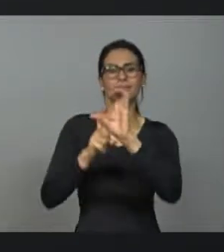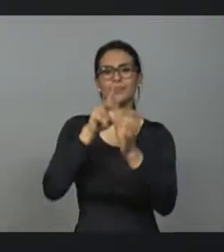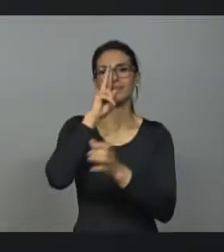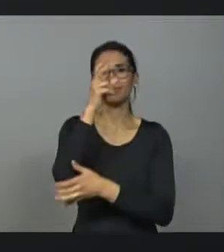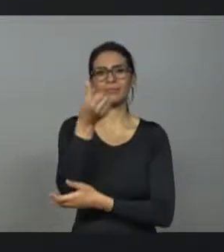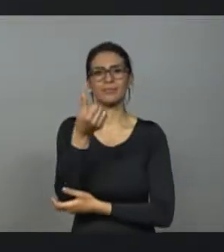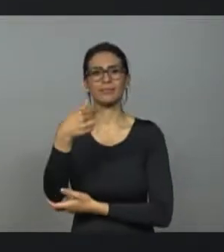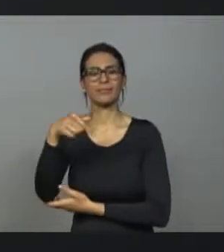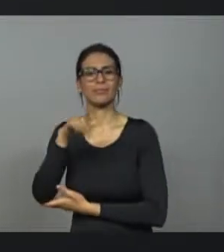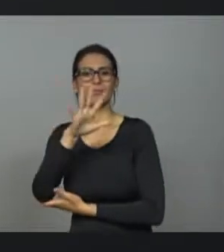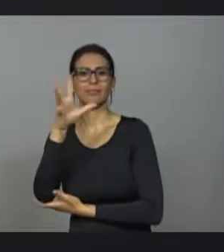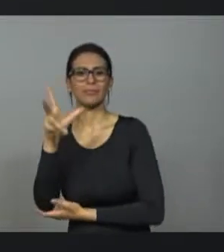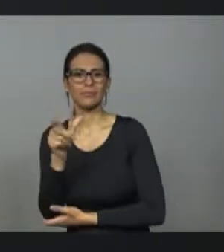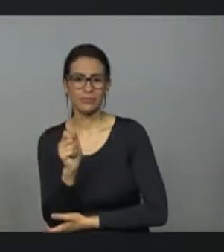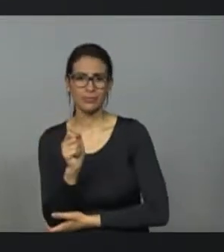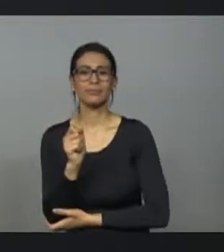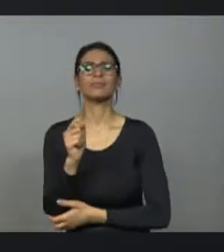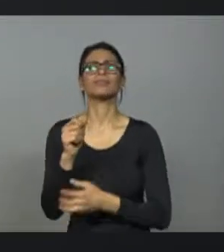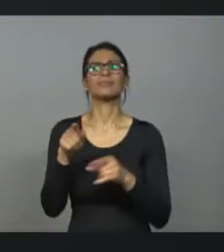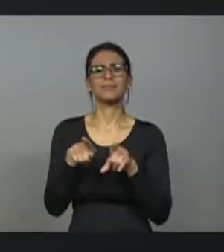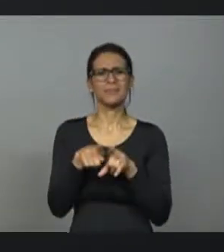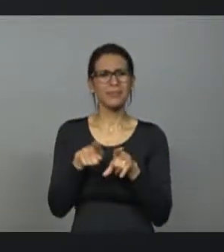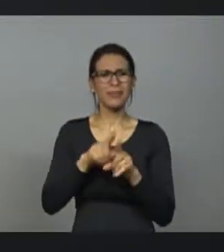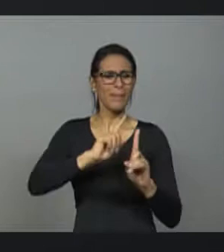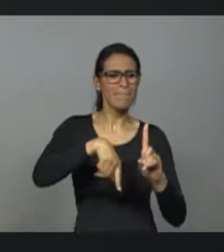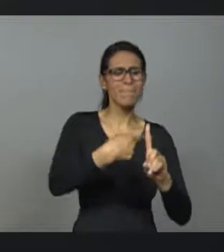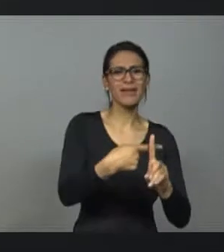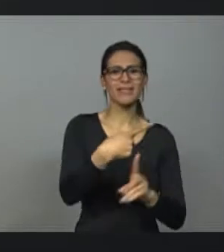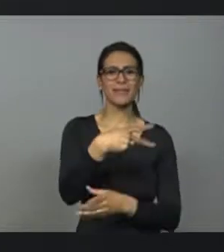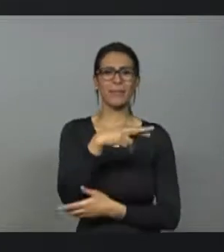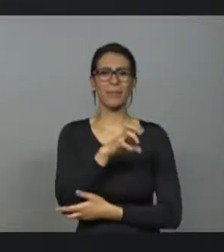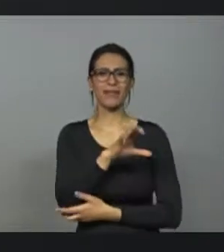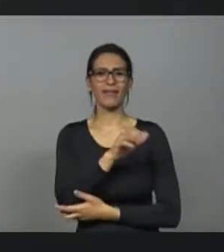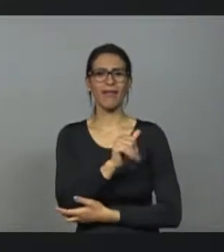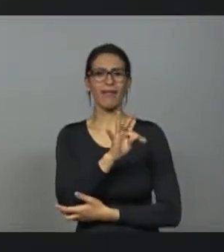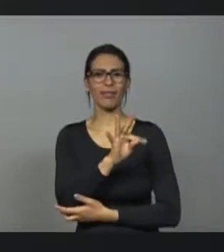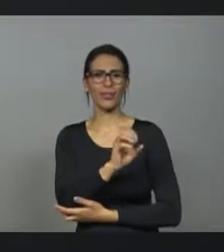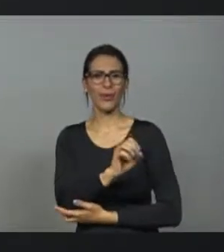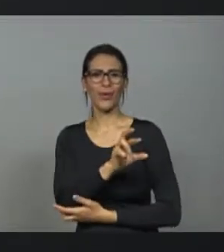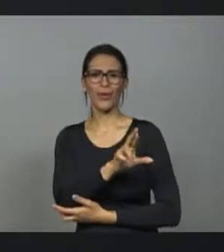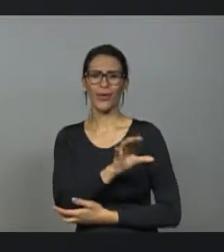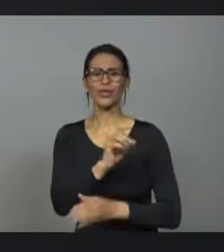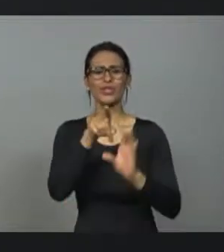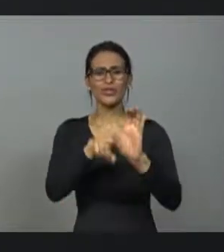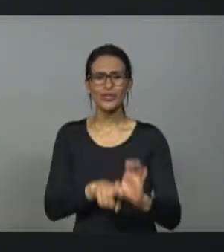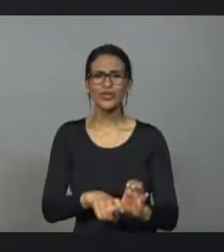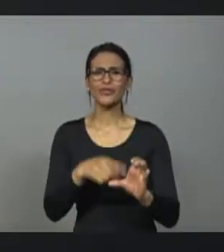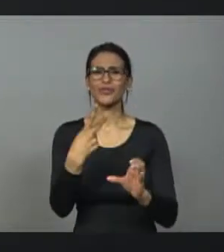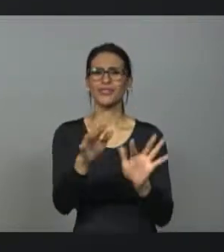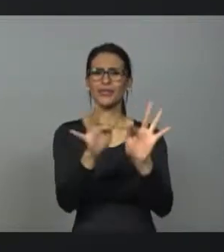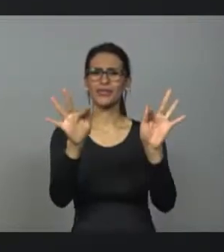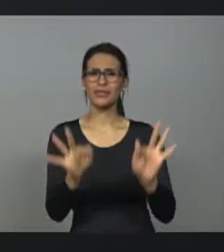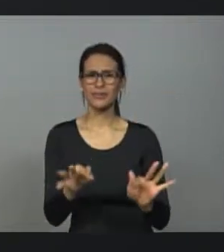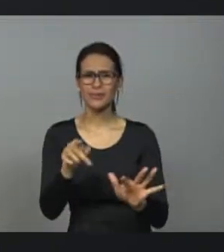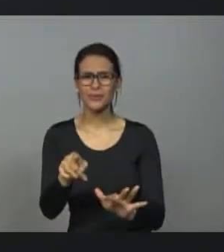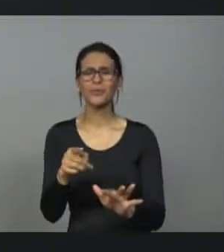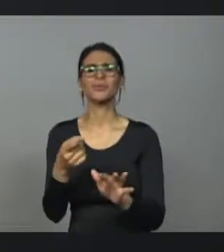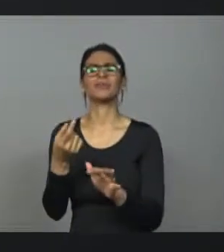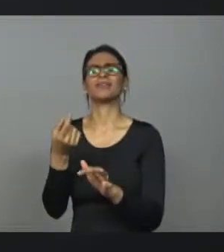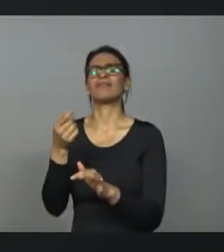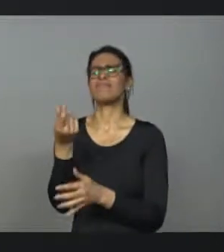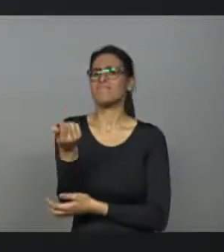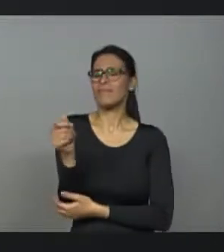outros passivos, 13, 14 bilhões de precatórios, dívidas com fornecedores, saques sobre o caixa único, saques sobre depósitos judiciais.